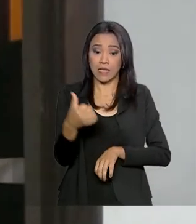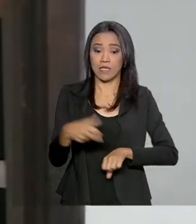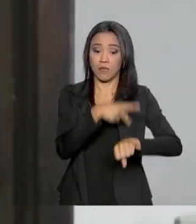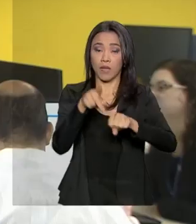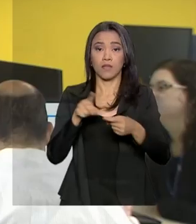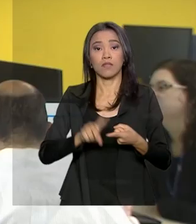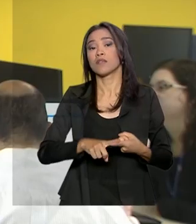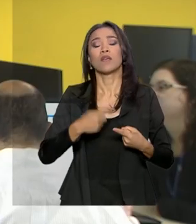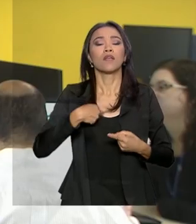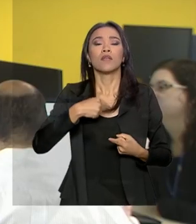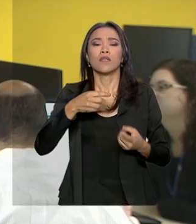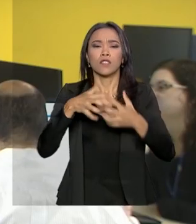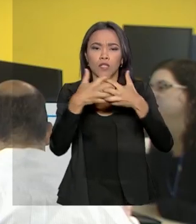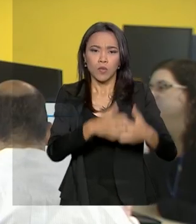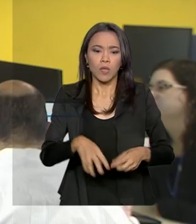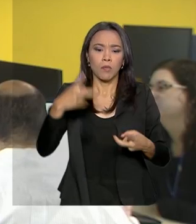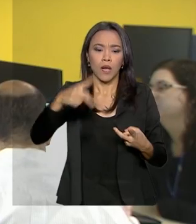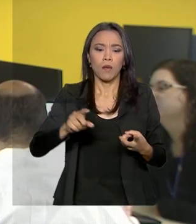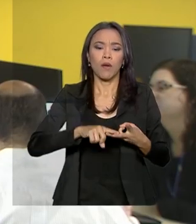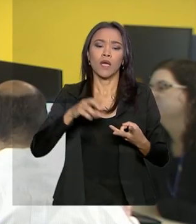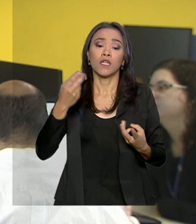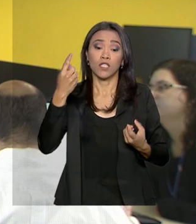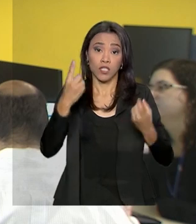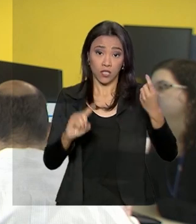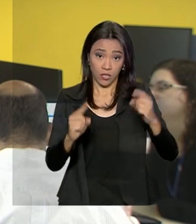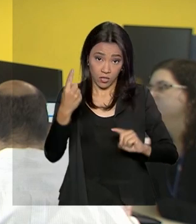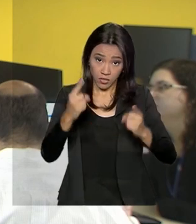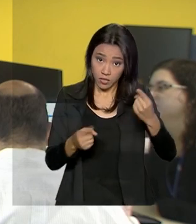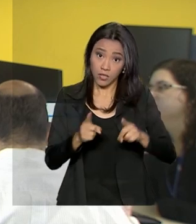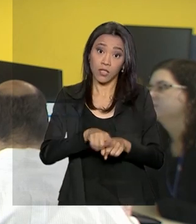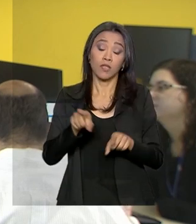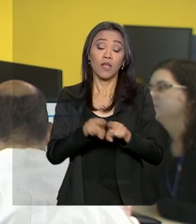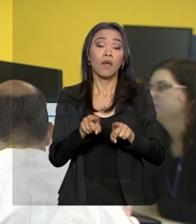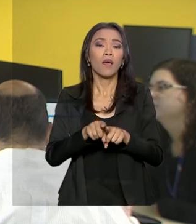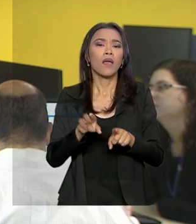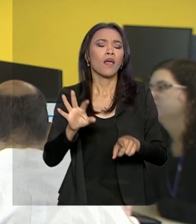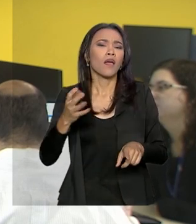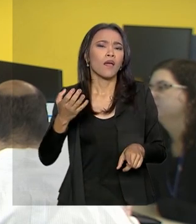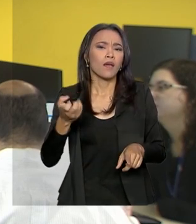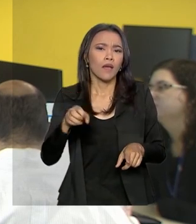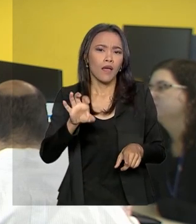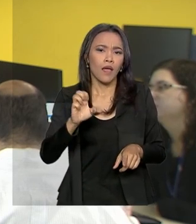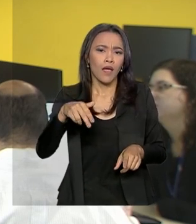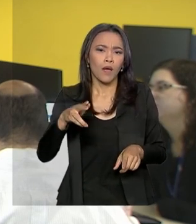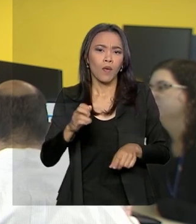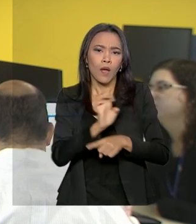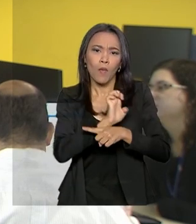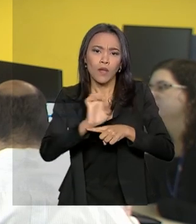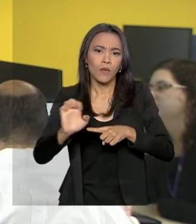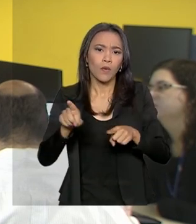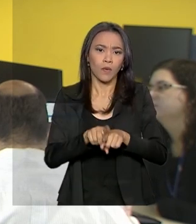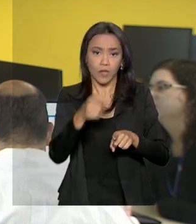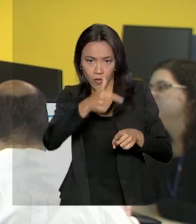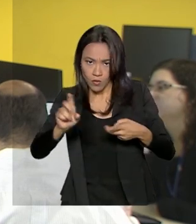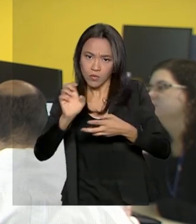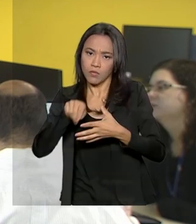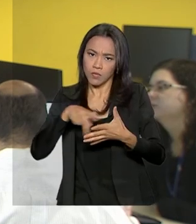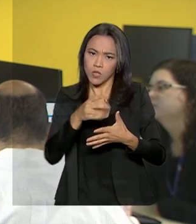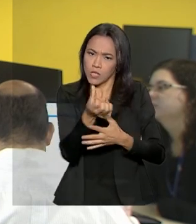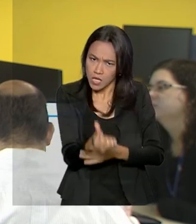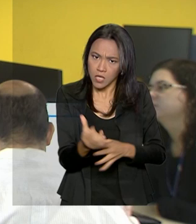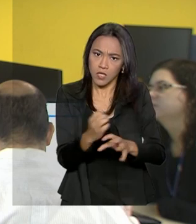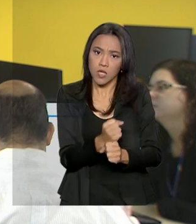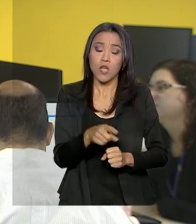Estados Unidos, Panamá, Paraguai, Chile, Equador e El Salvador. A pena para quem armazena conteúdo sexual envolvendo menores